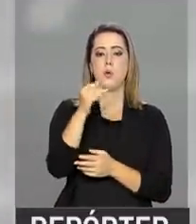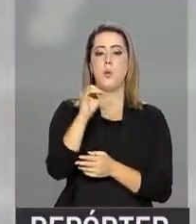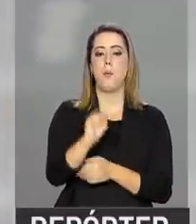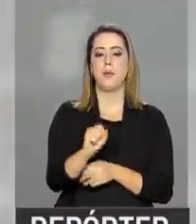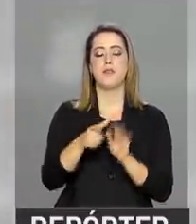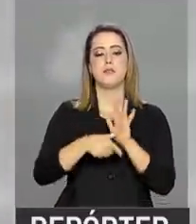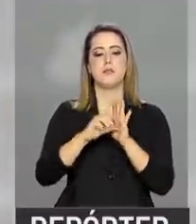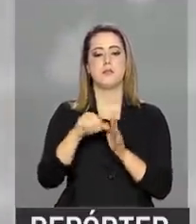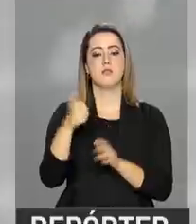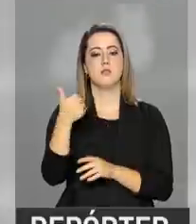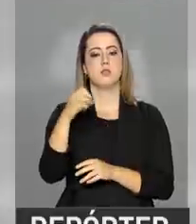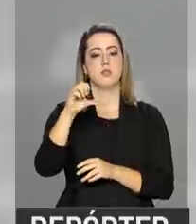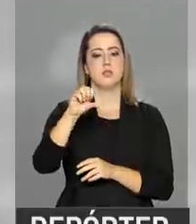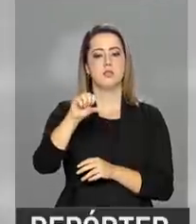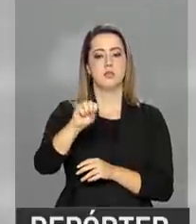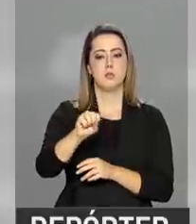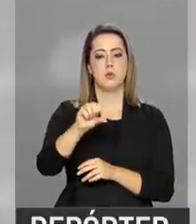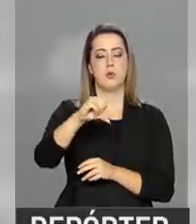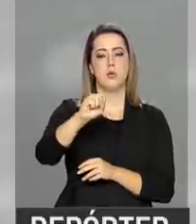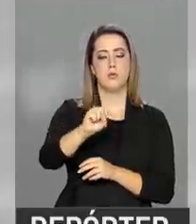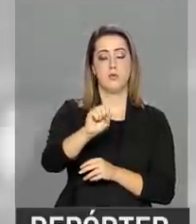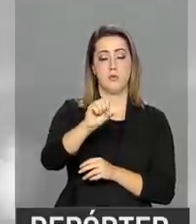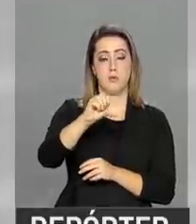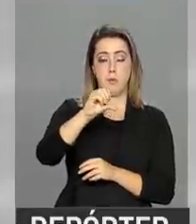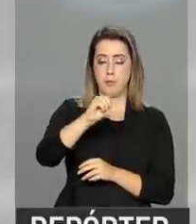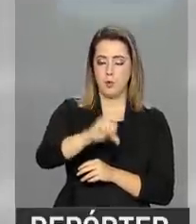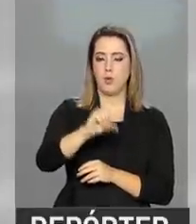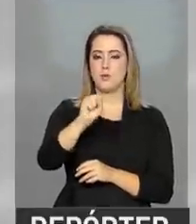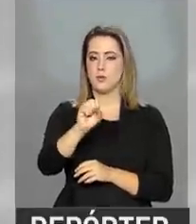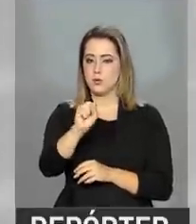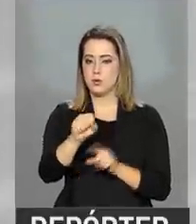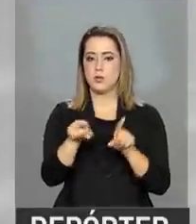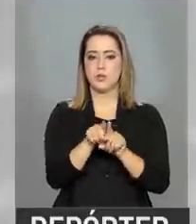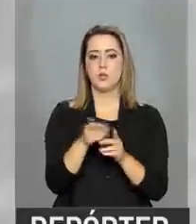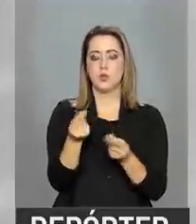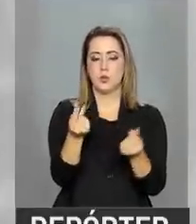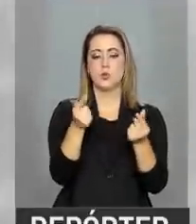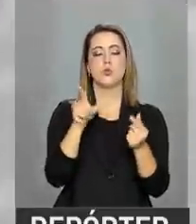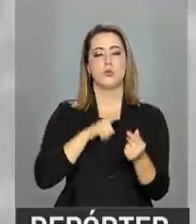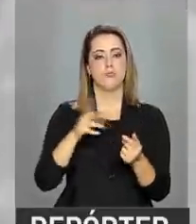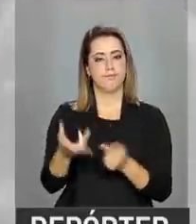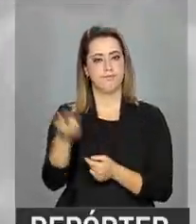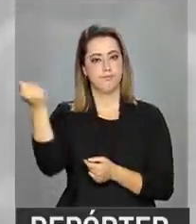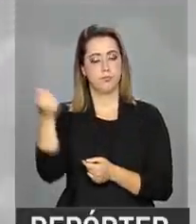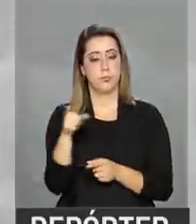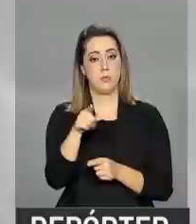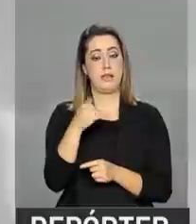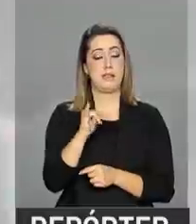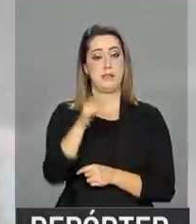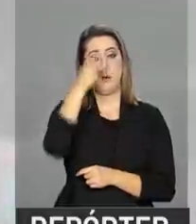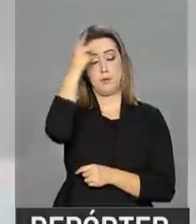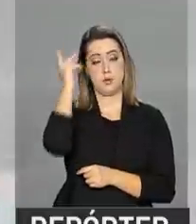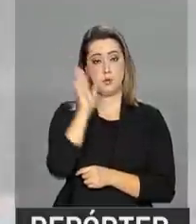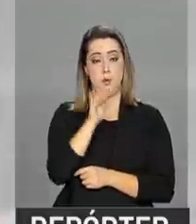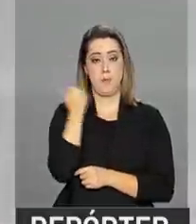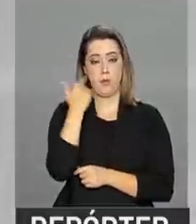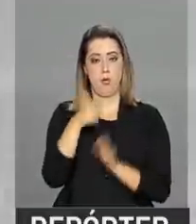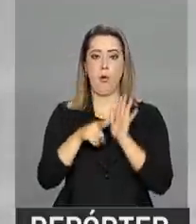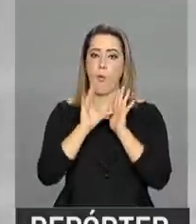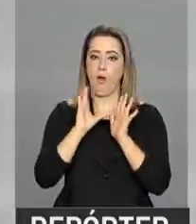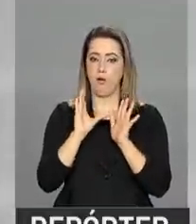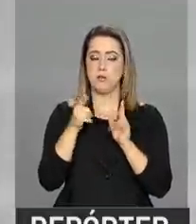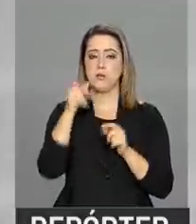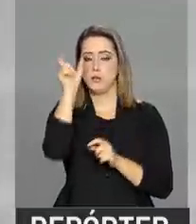5 de outubro de 1988 e possuem valores de cotas para resgate. Em caso de morte do titular da conta,